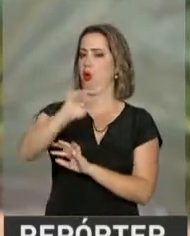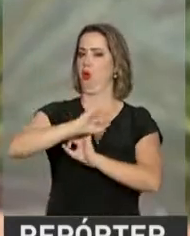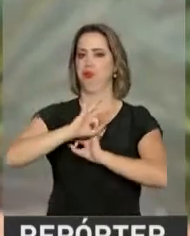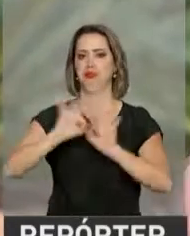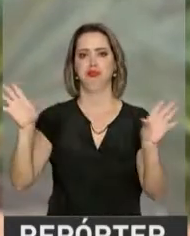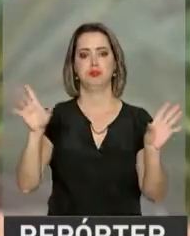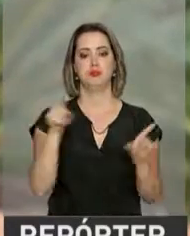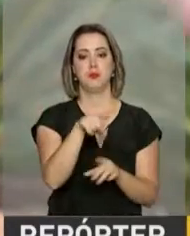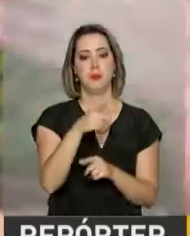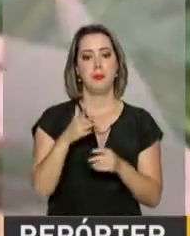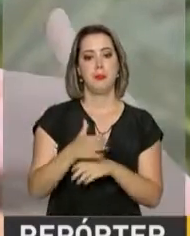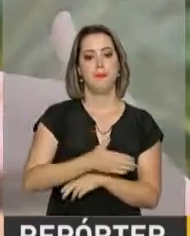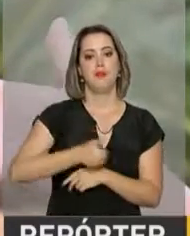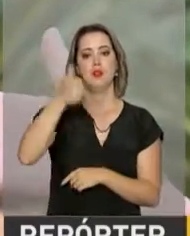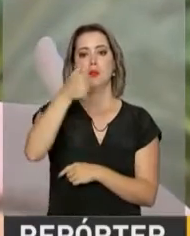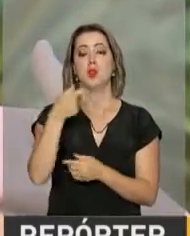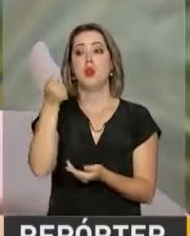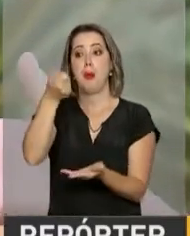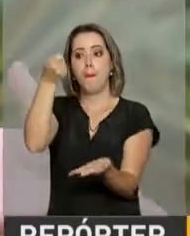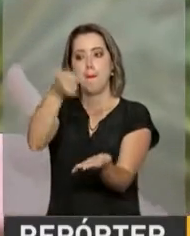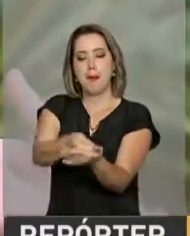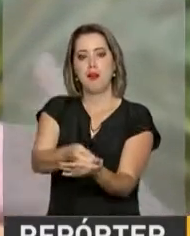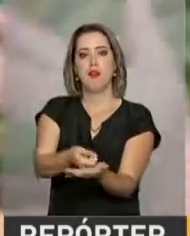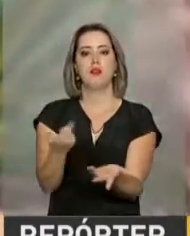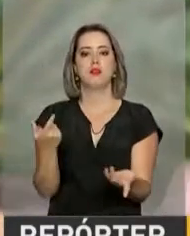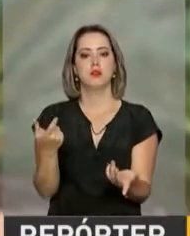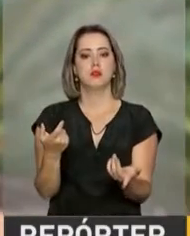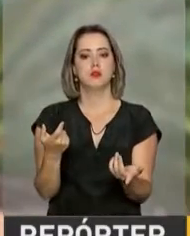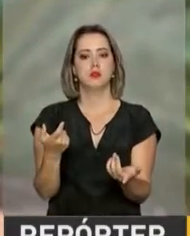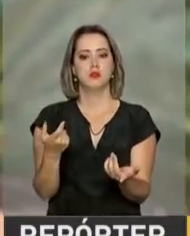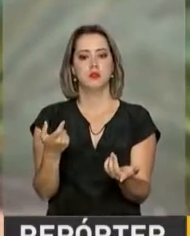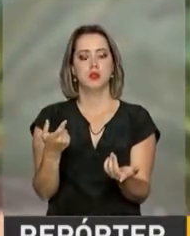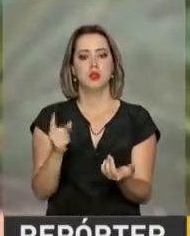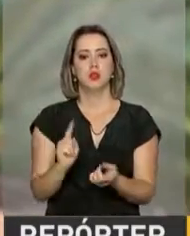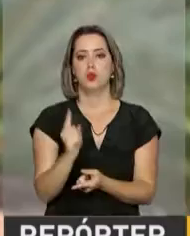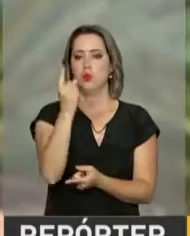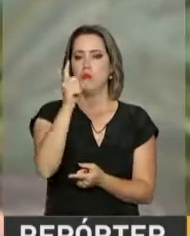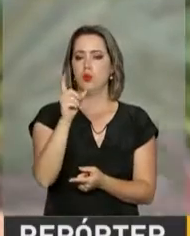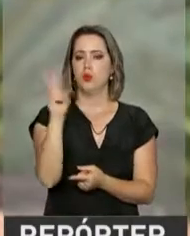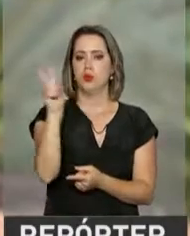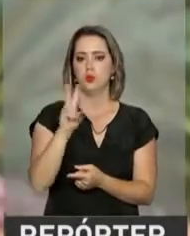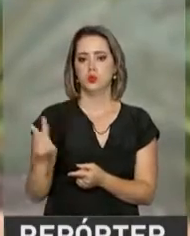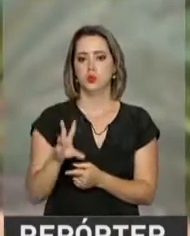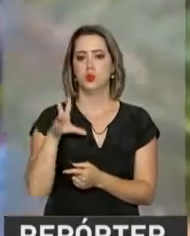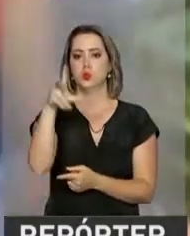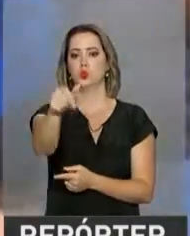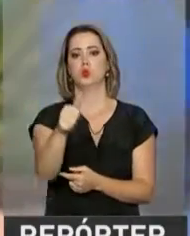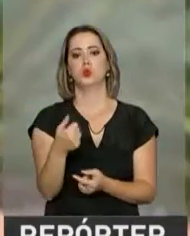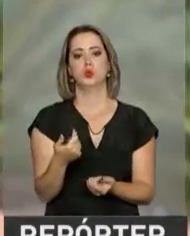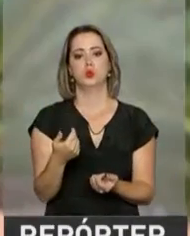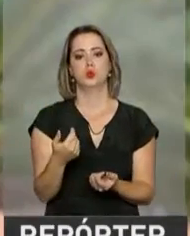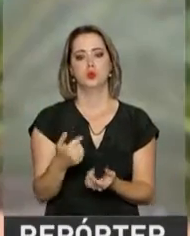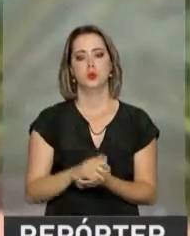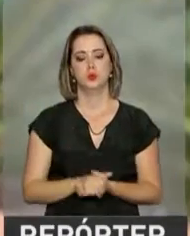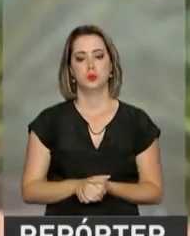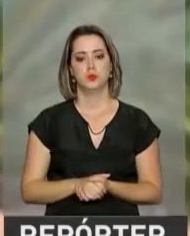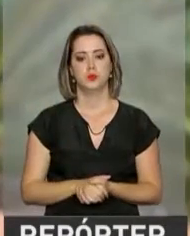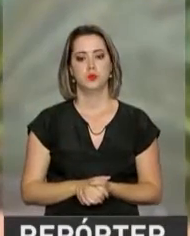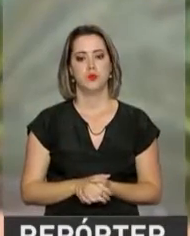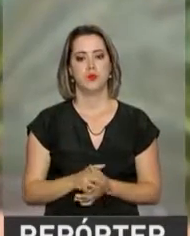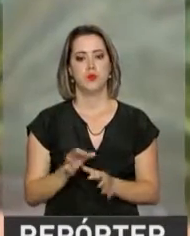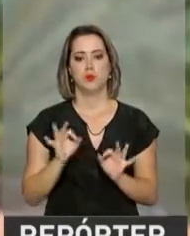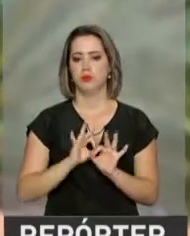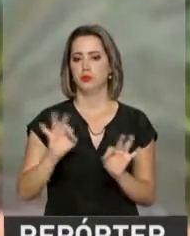melhor você ir lá e quitar a conta com o cartão de vez e pagar tudo, no caso. E não